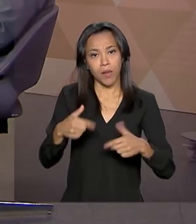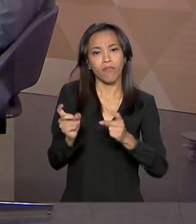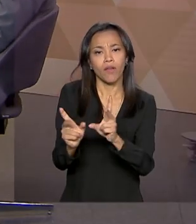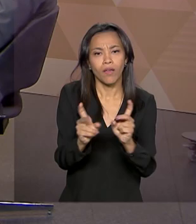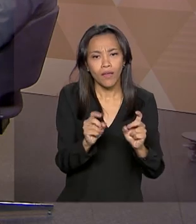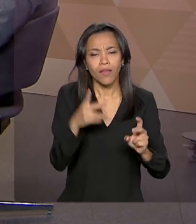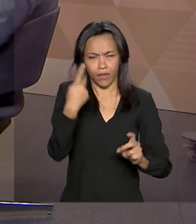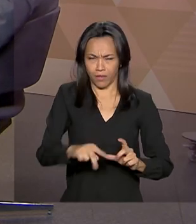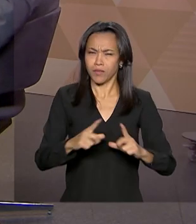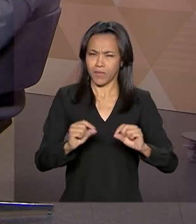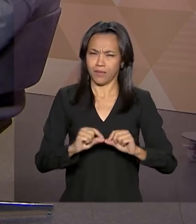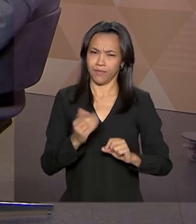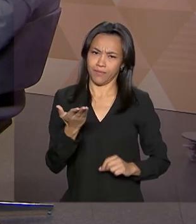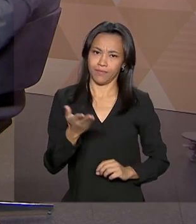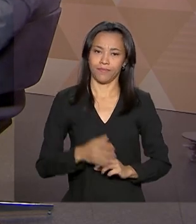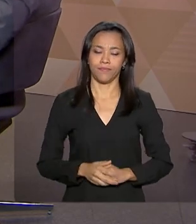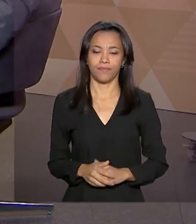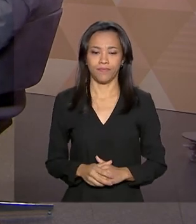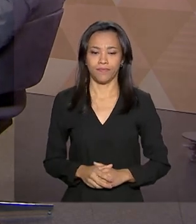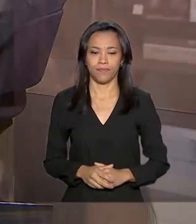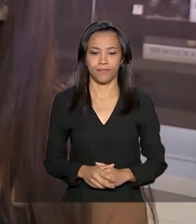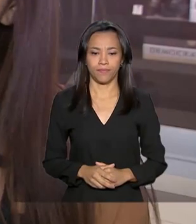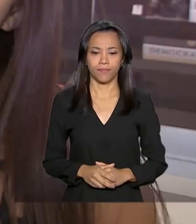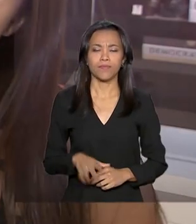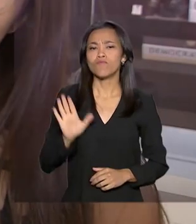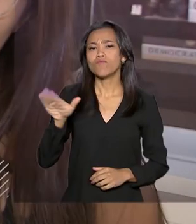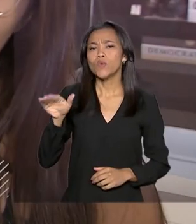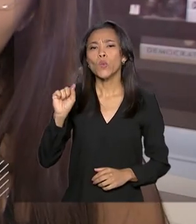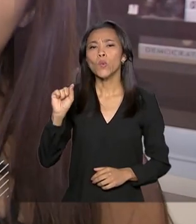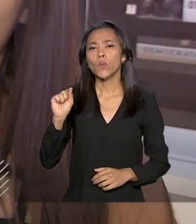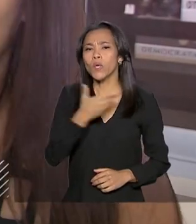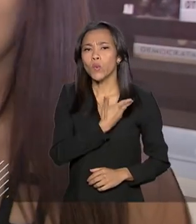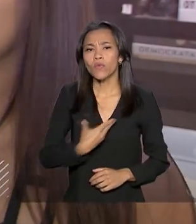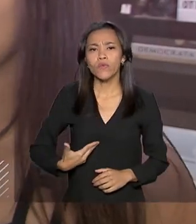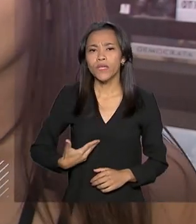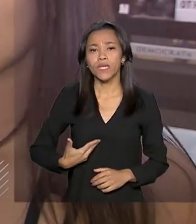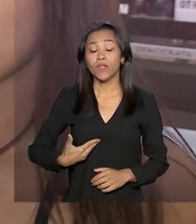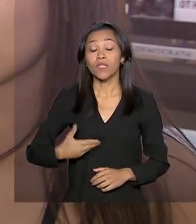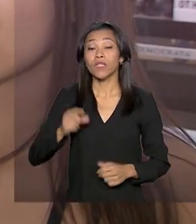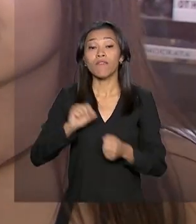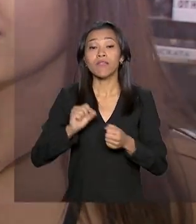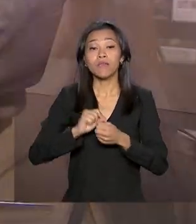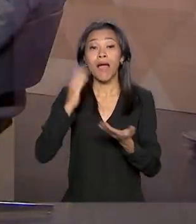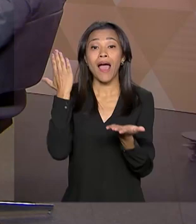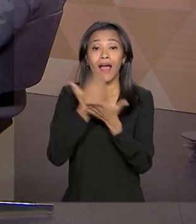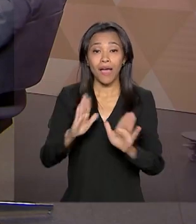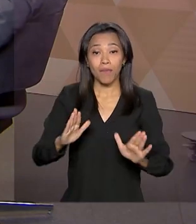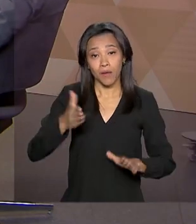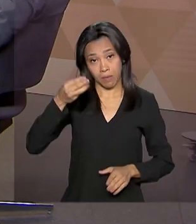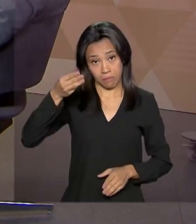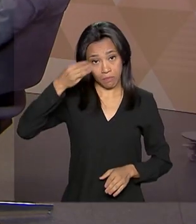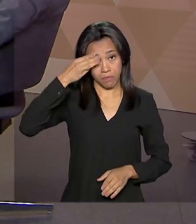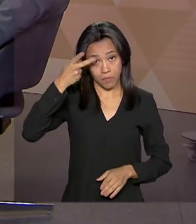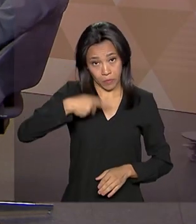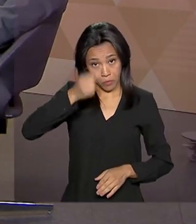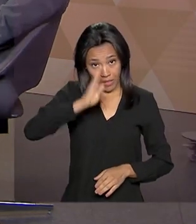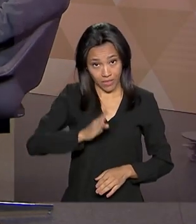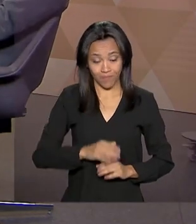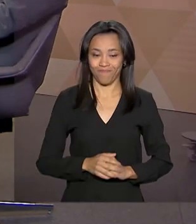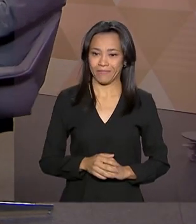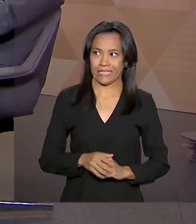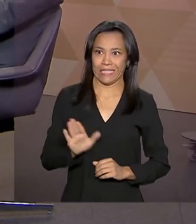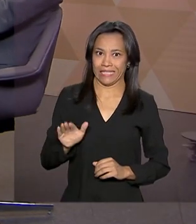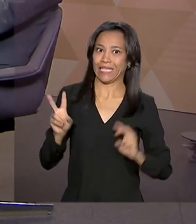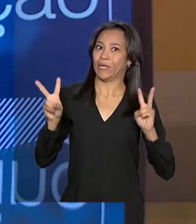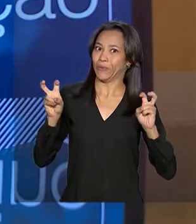feita aqui em Brasília, vamos ouvi-la. O que o governo está fazendo para acabar com a pirataria no Brasil? Esse é um tema bem